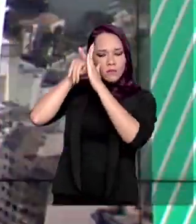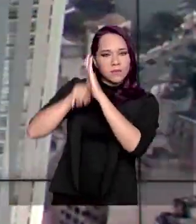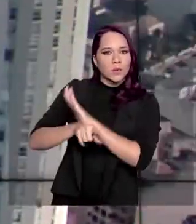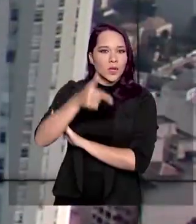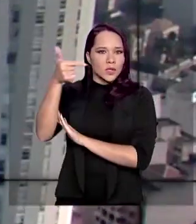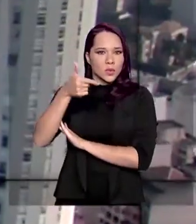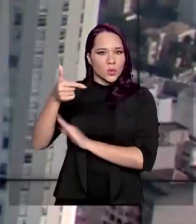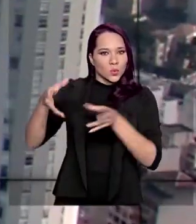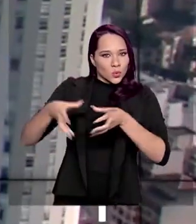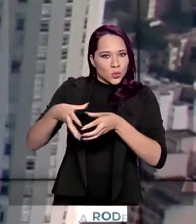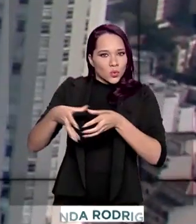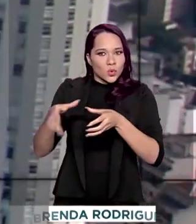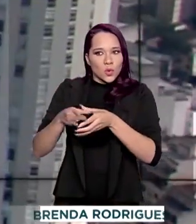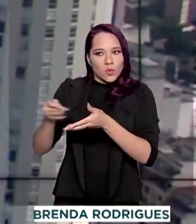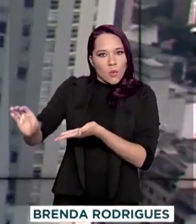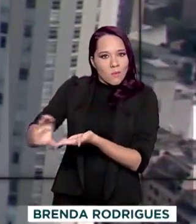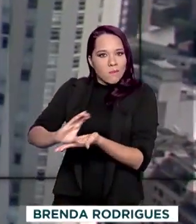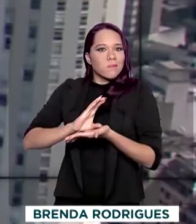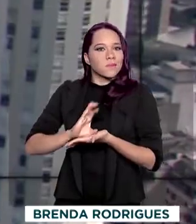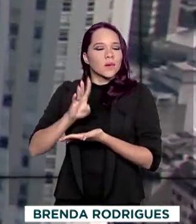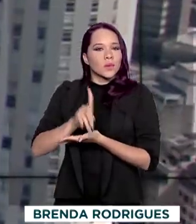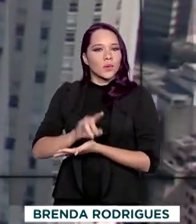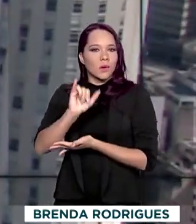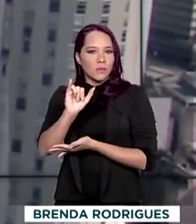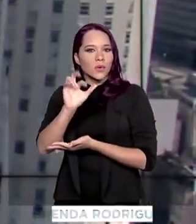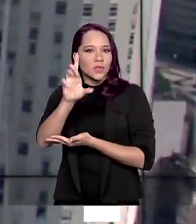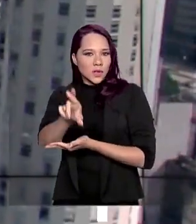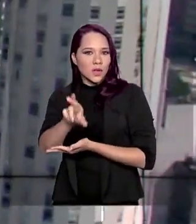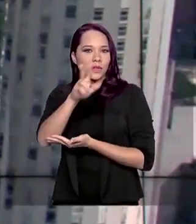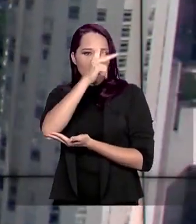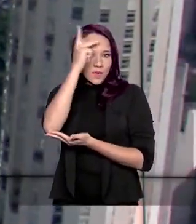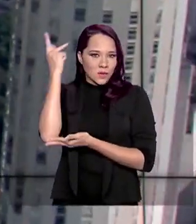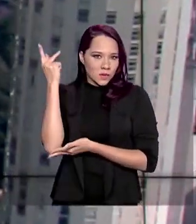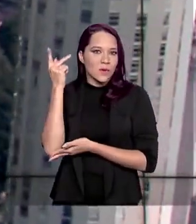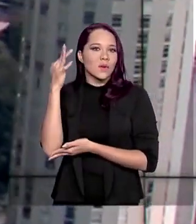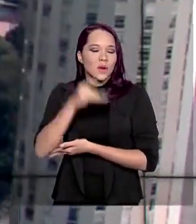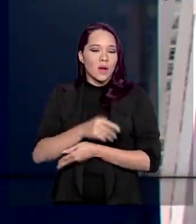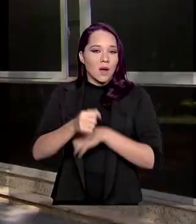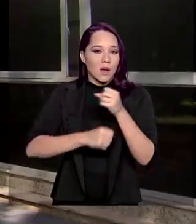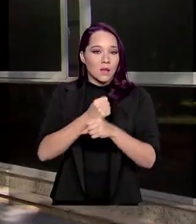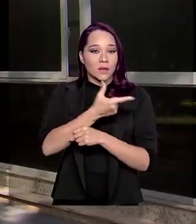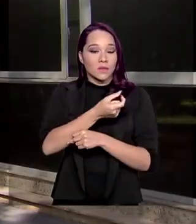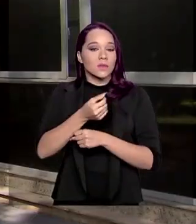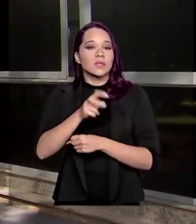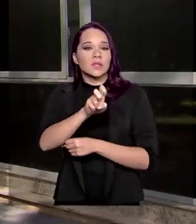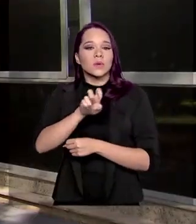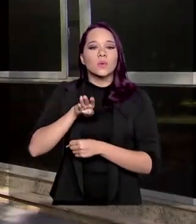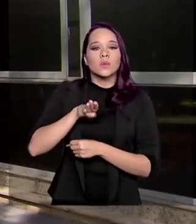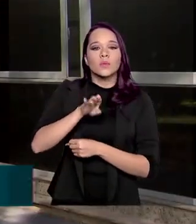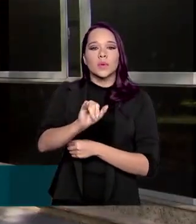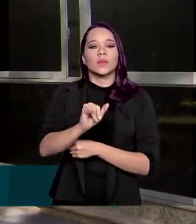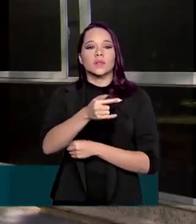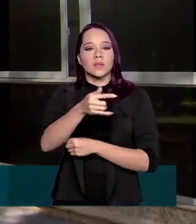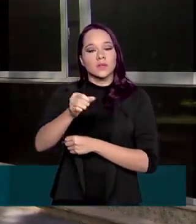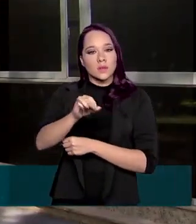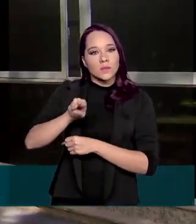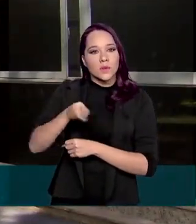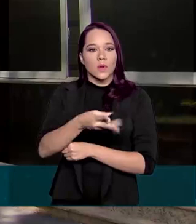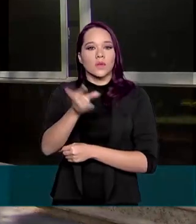lote de restituição do Imposto de Renda à Pessoa Física 2020. Serão R,7 bilhões